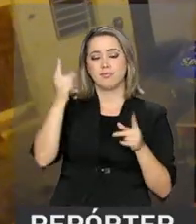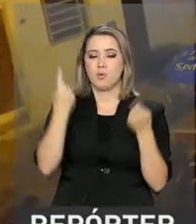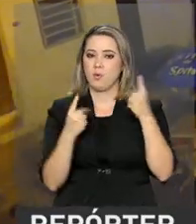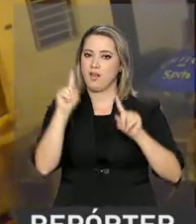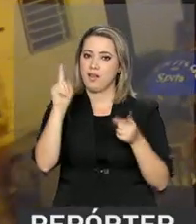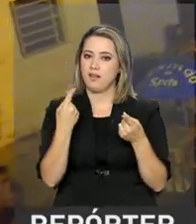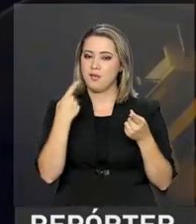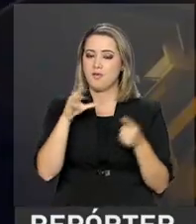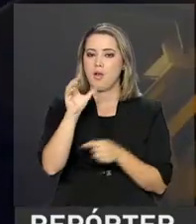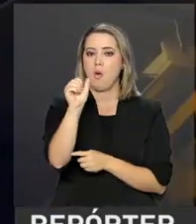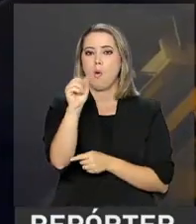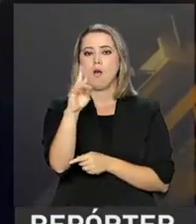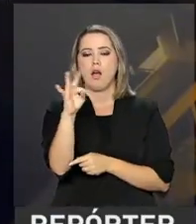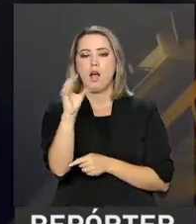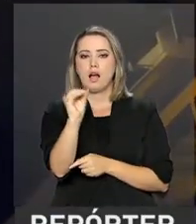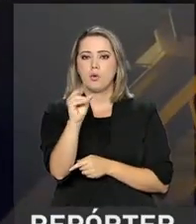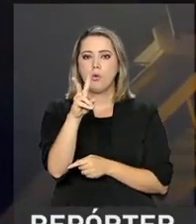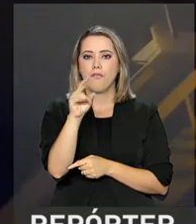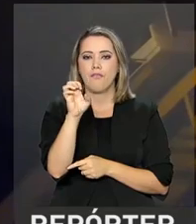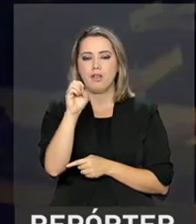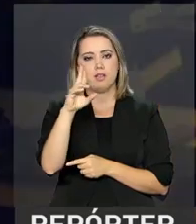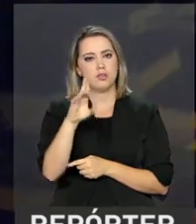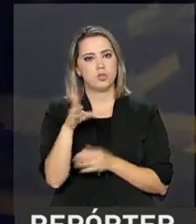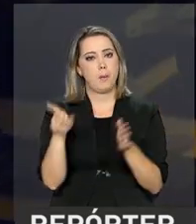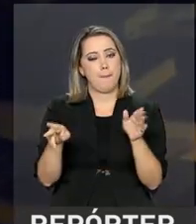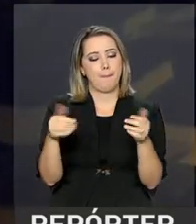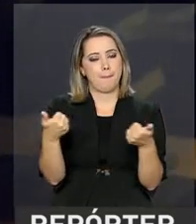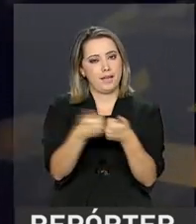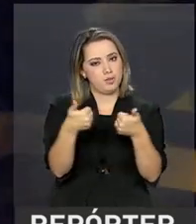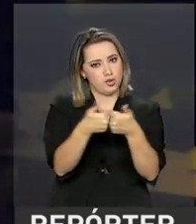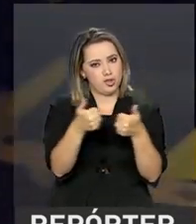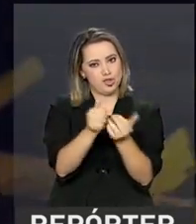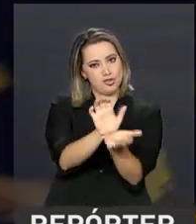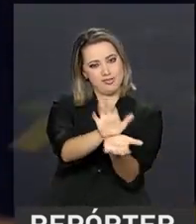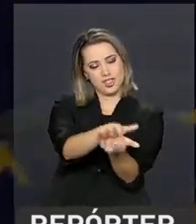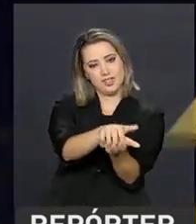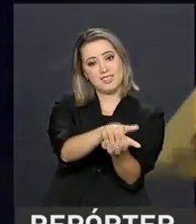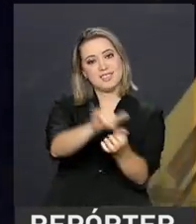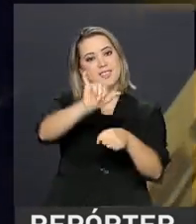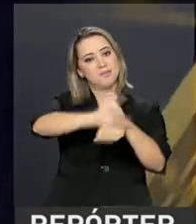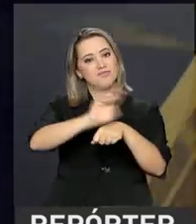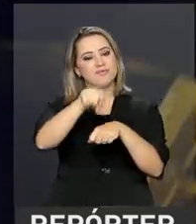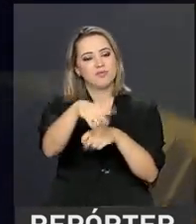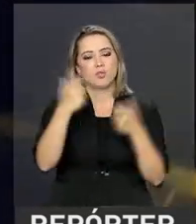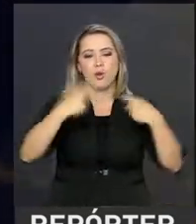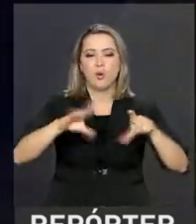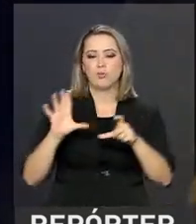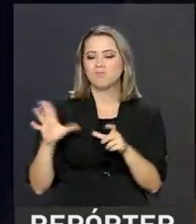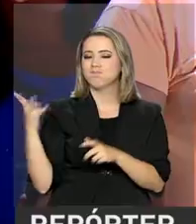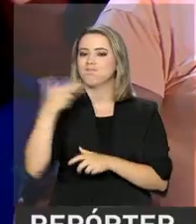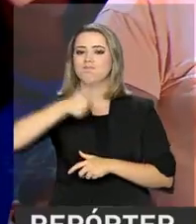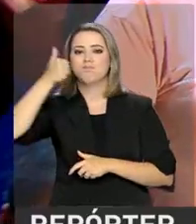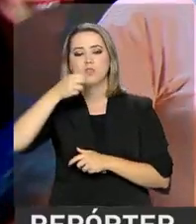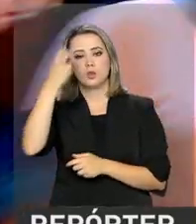de entrada do sertão pernambucano a partir de Recife. É território privilegiado da cultura popular.